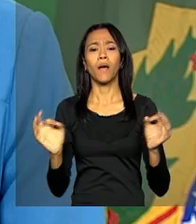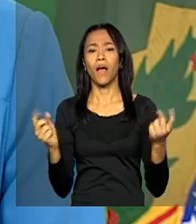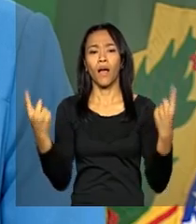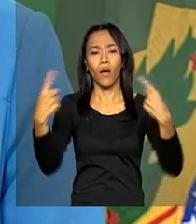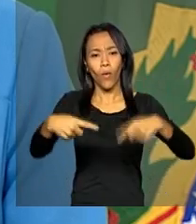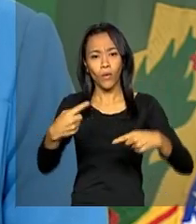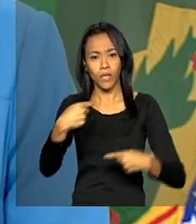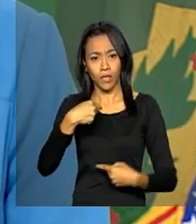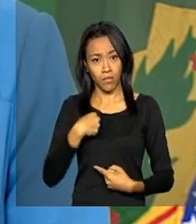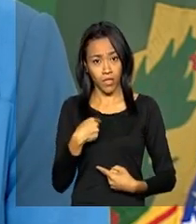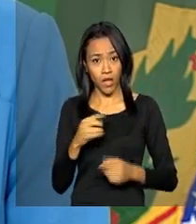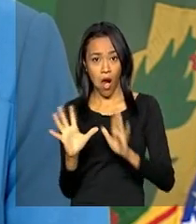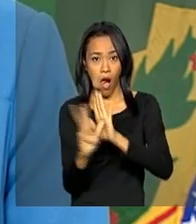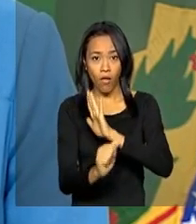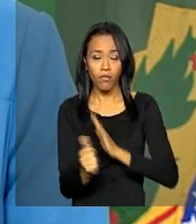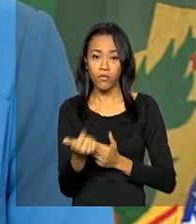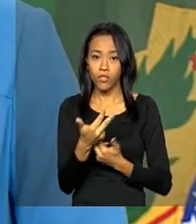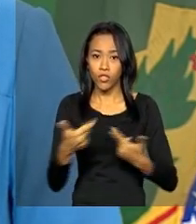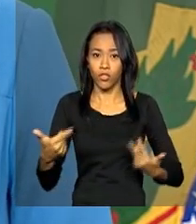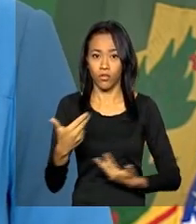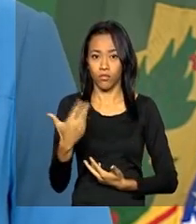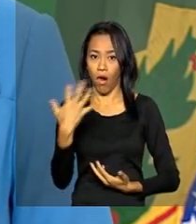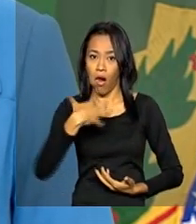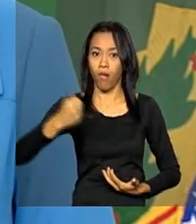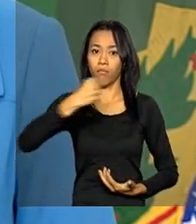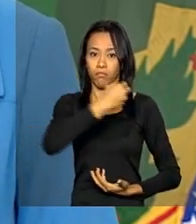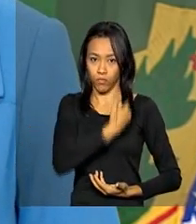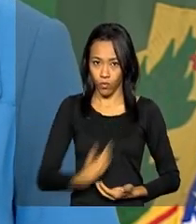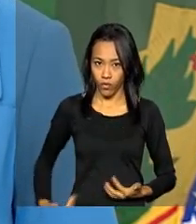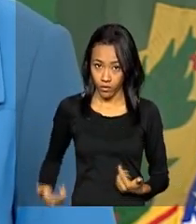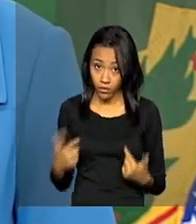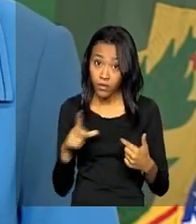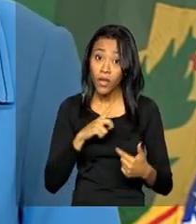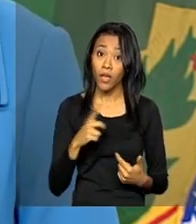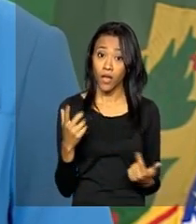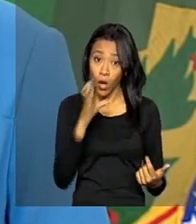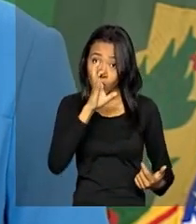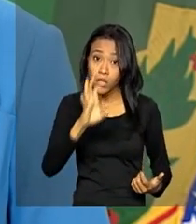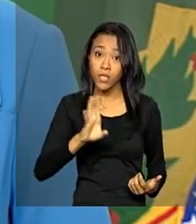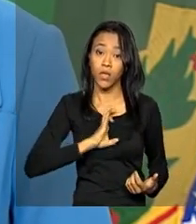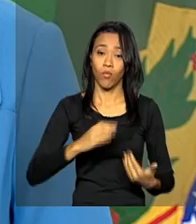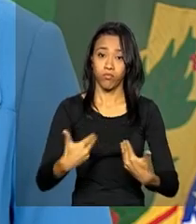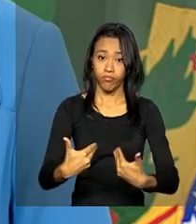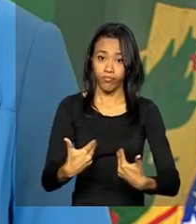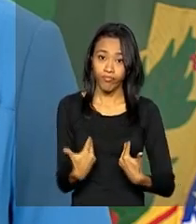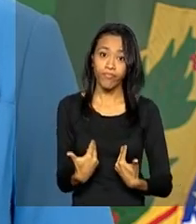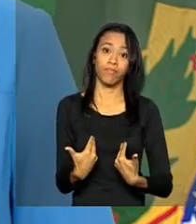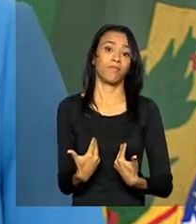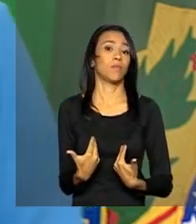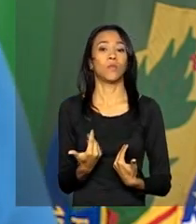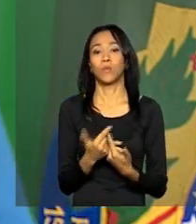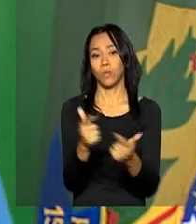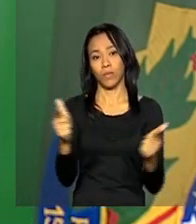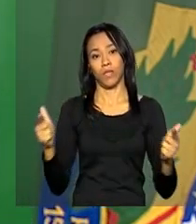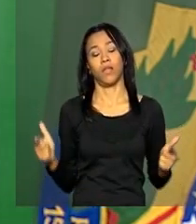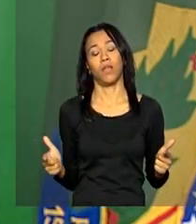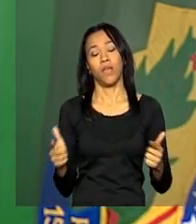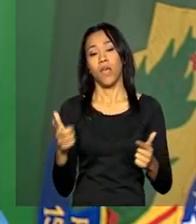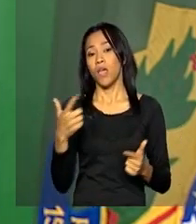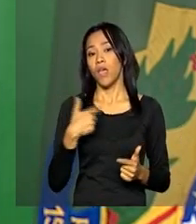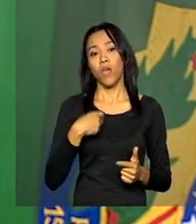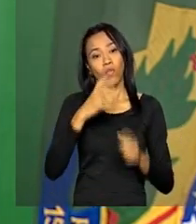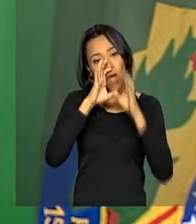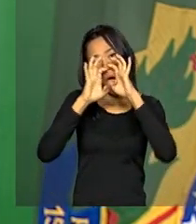acusação de desvio de dinheiro público. Não há contra mim acusação de enriquecimento ilícito. Eu não fui